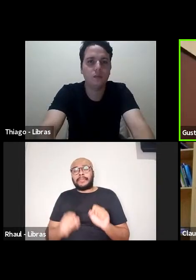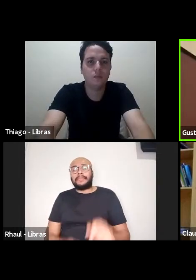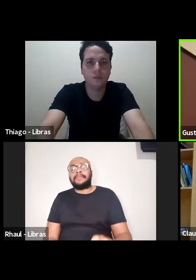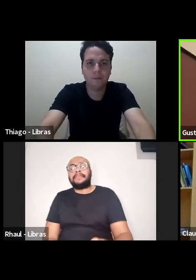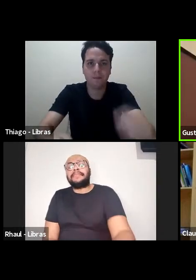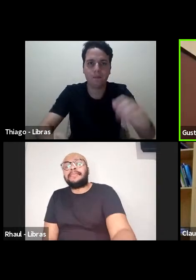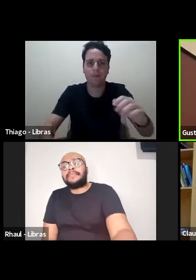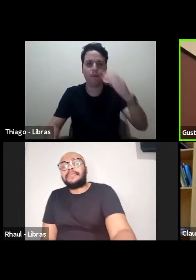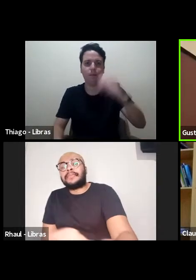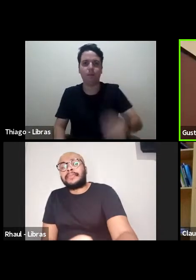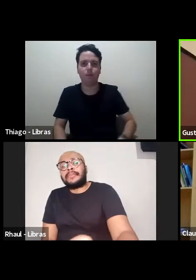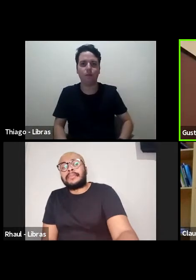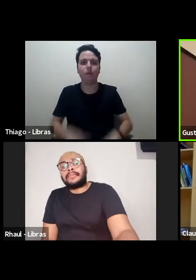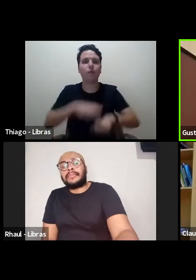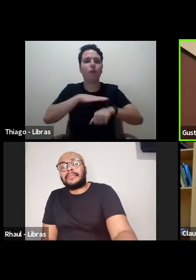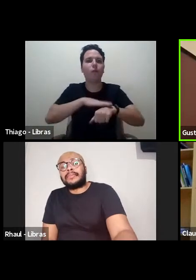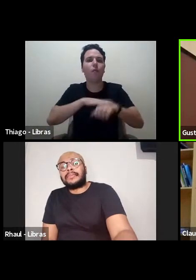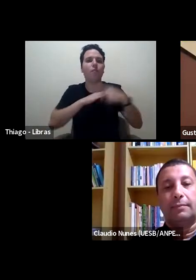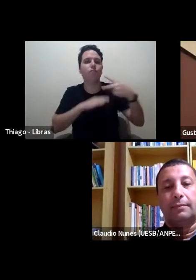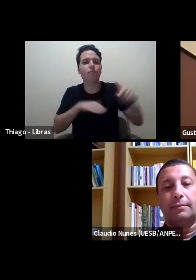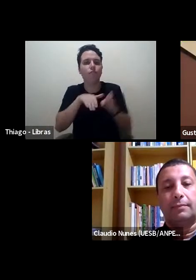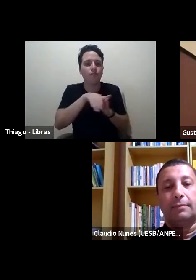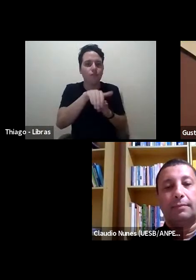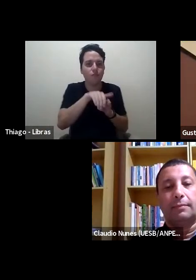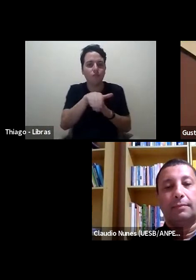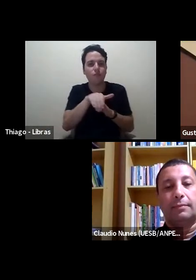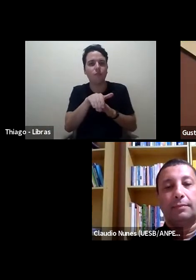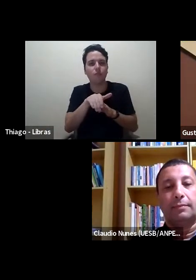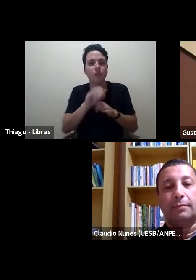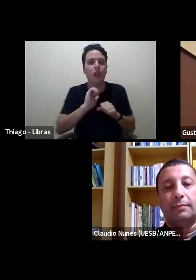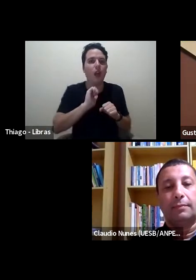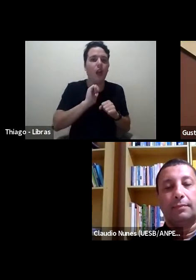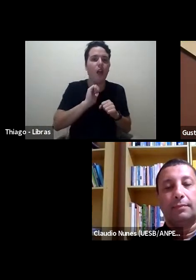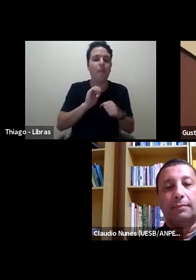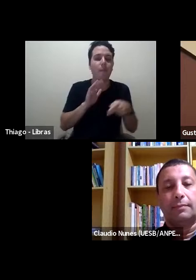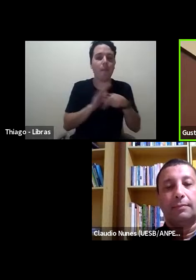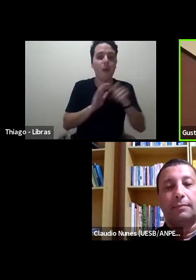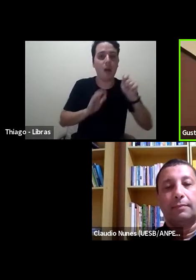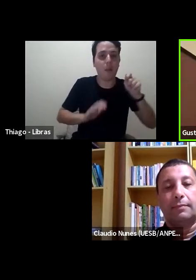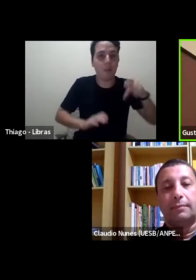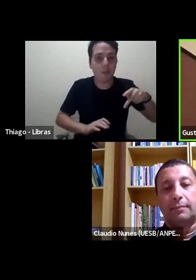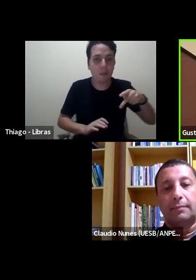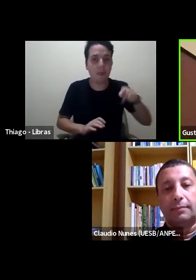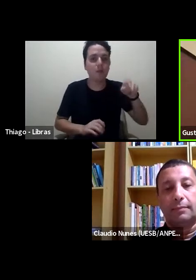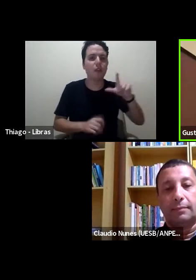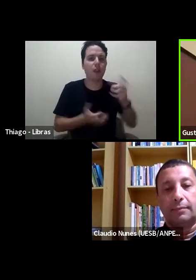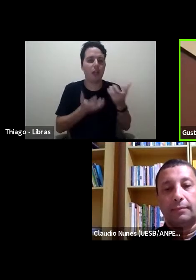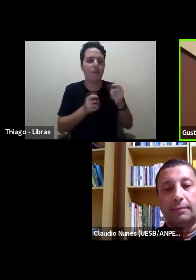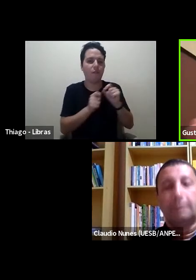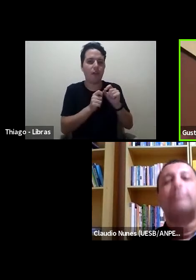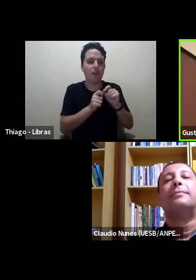que teu orientador e orientadoras estão aposentando e você quer fazer uma homenagem.